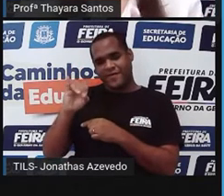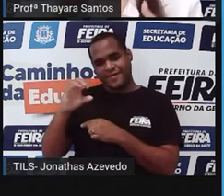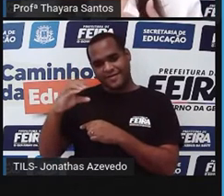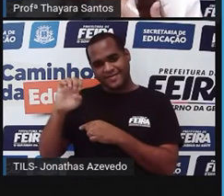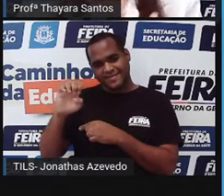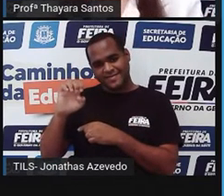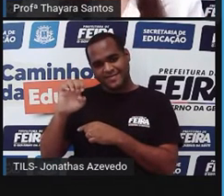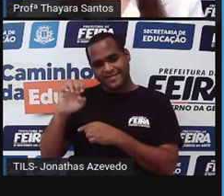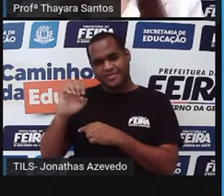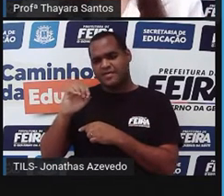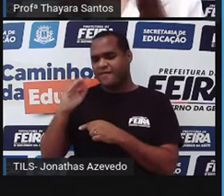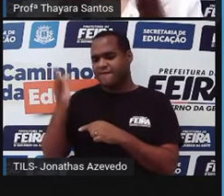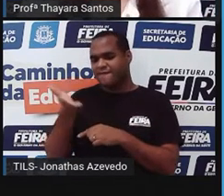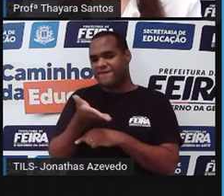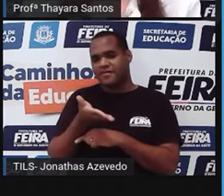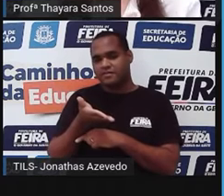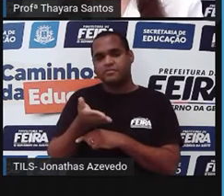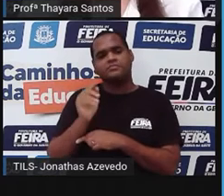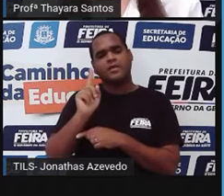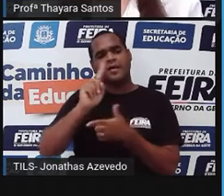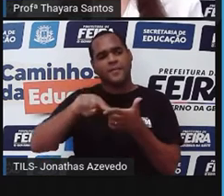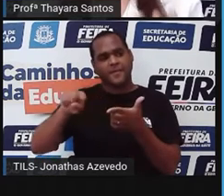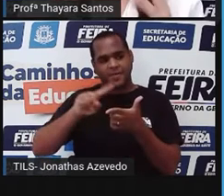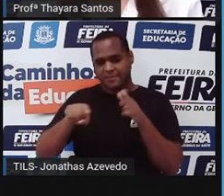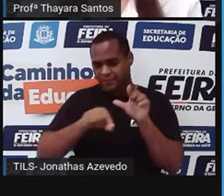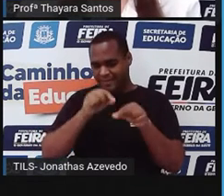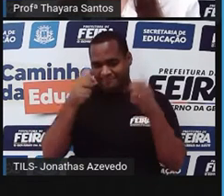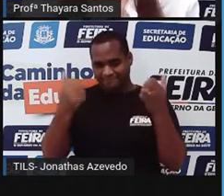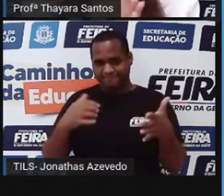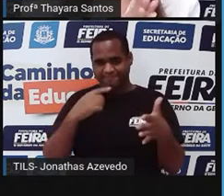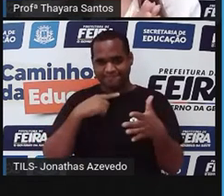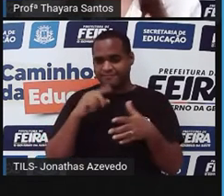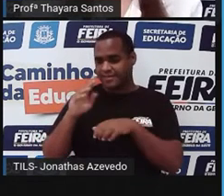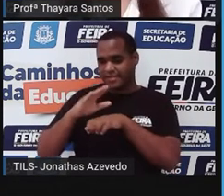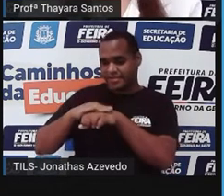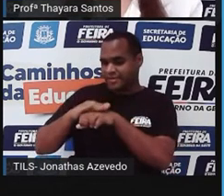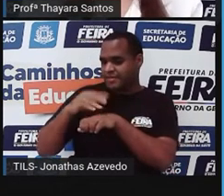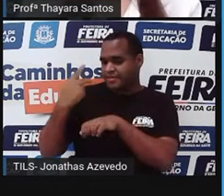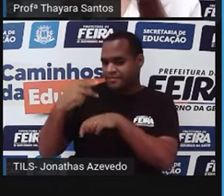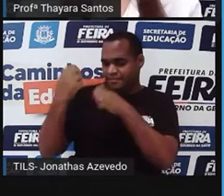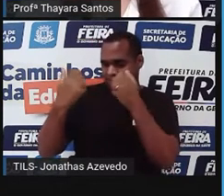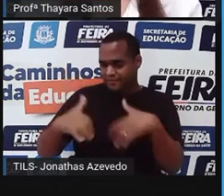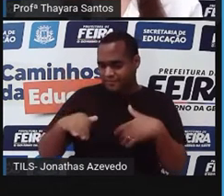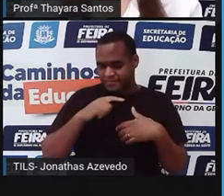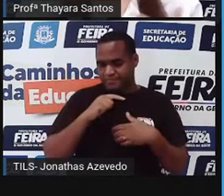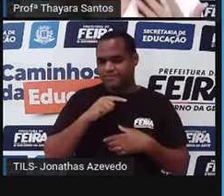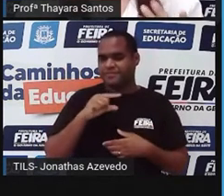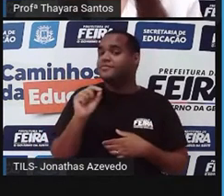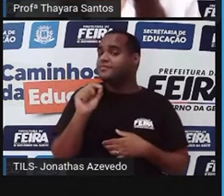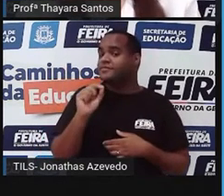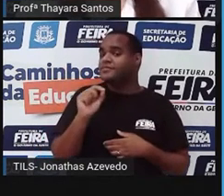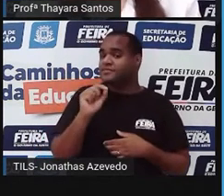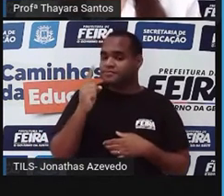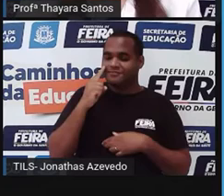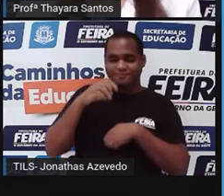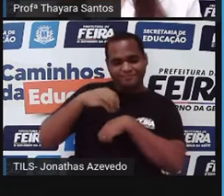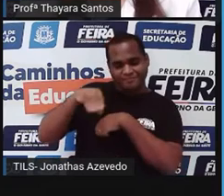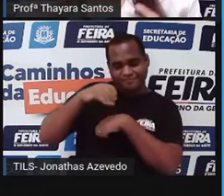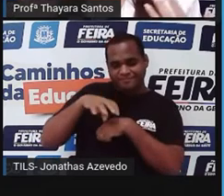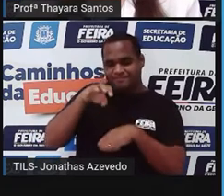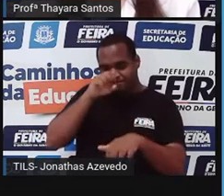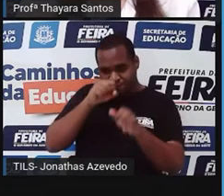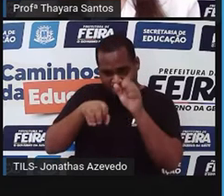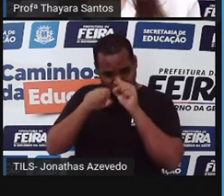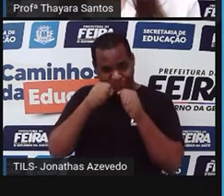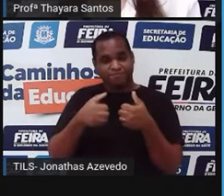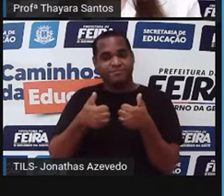qual é o problema disso? O grande problema disso é que a função da hemácia no nosso corpo é transportar o oxigênio. E